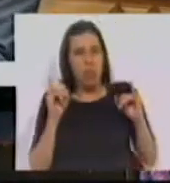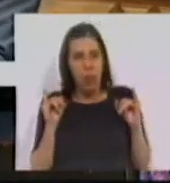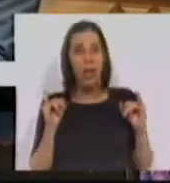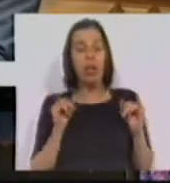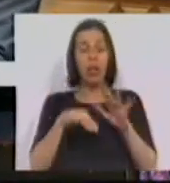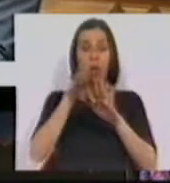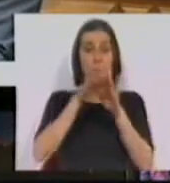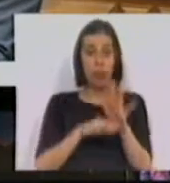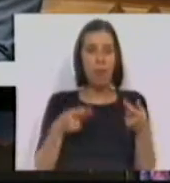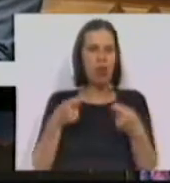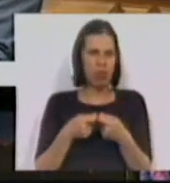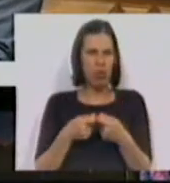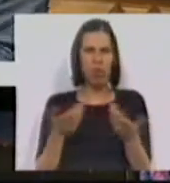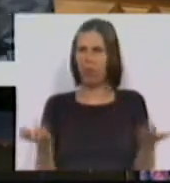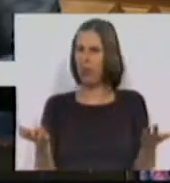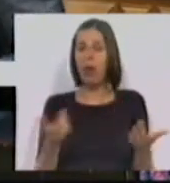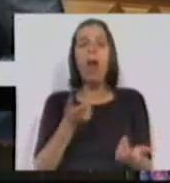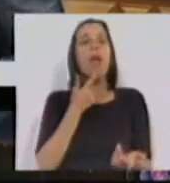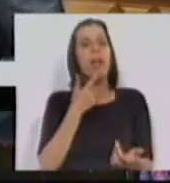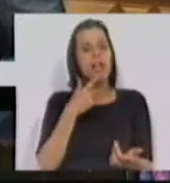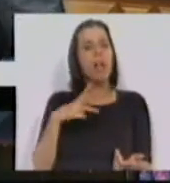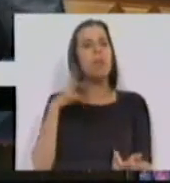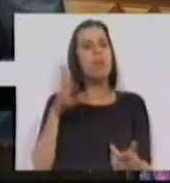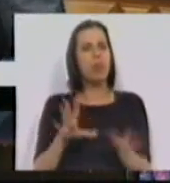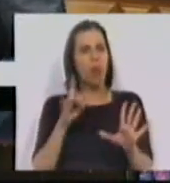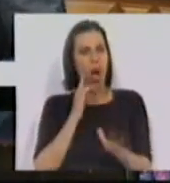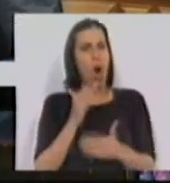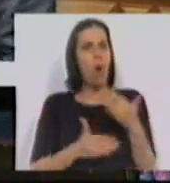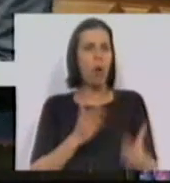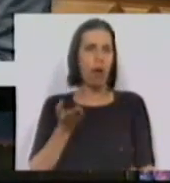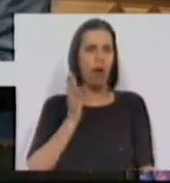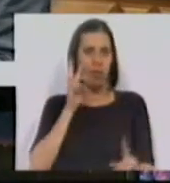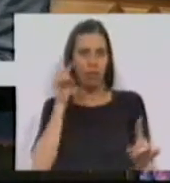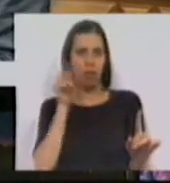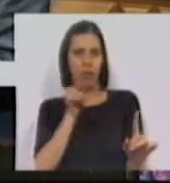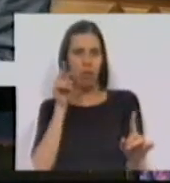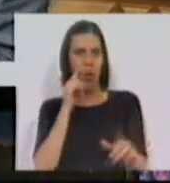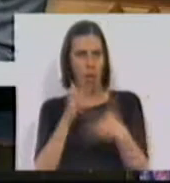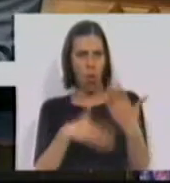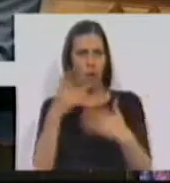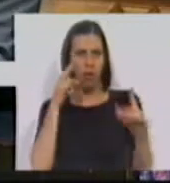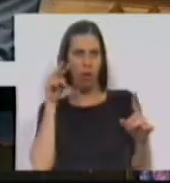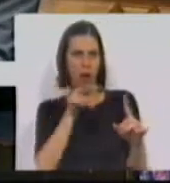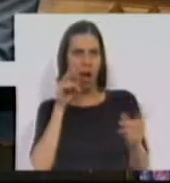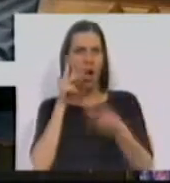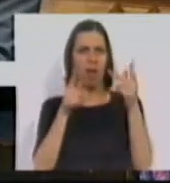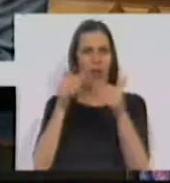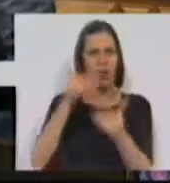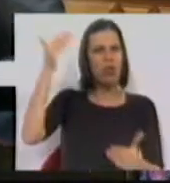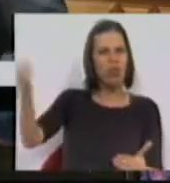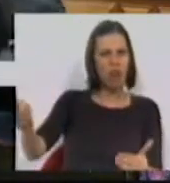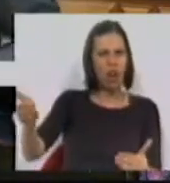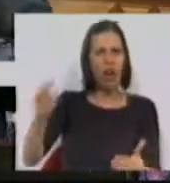do programa de ajustamento? Quer dizer que Portugal vai continuar sob observação? Sobre avaliação externa?